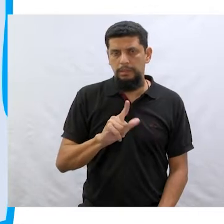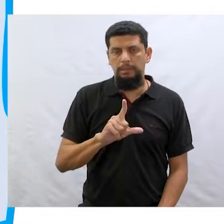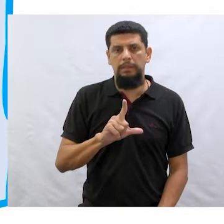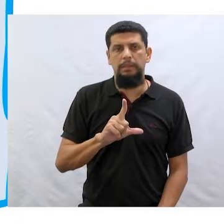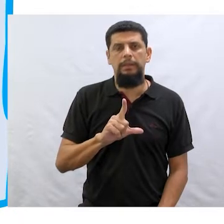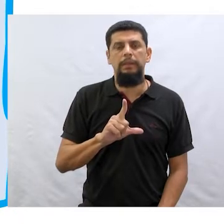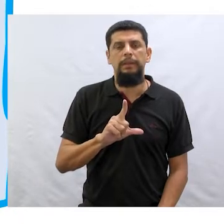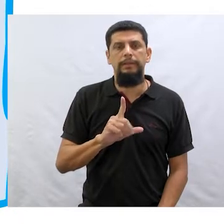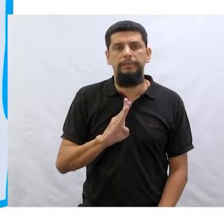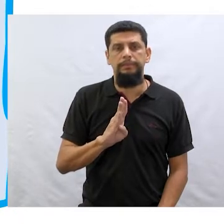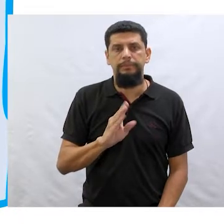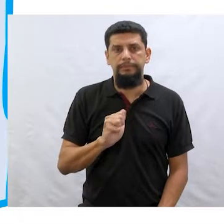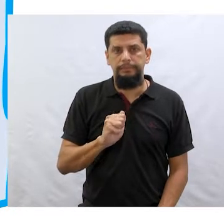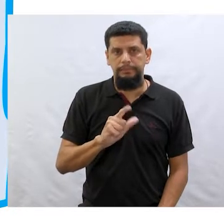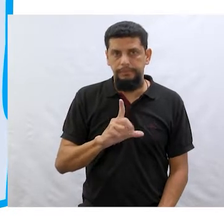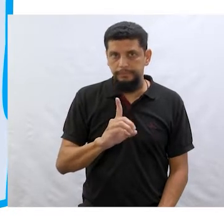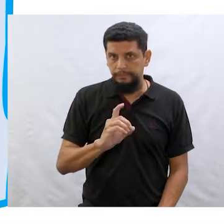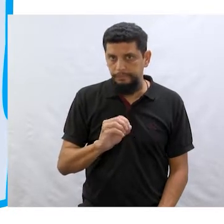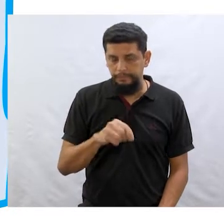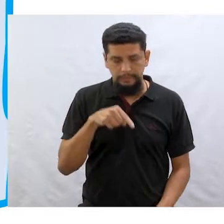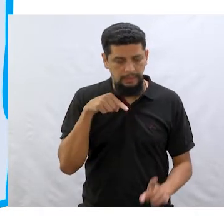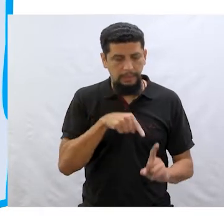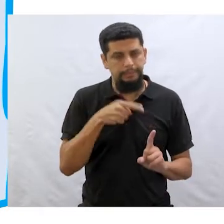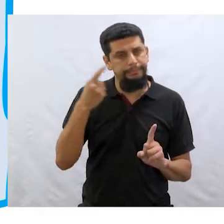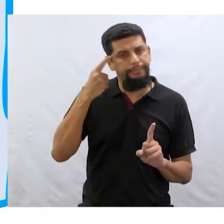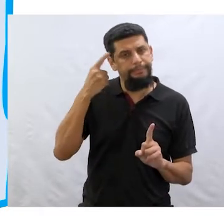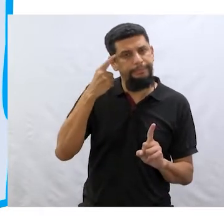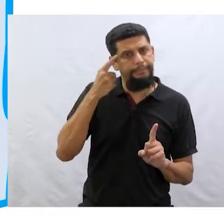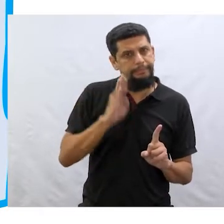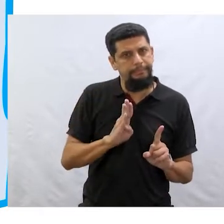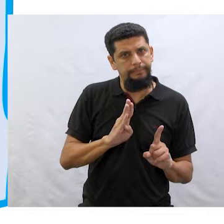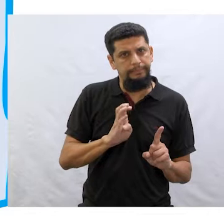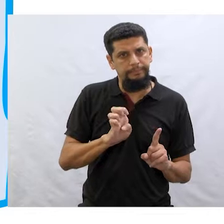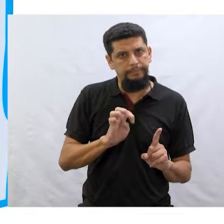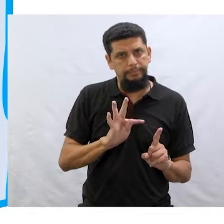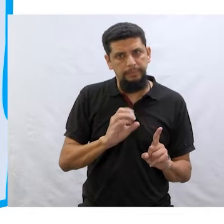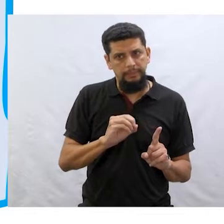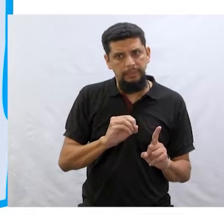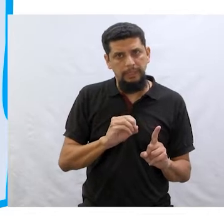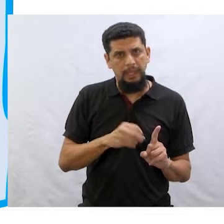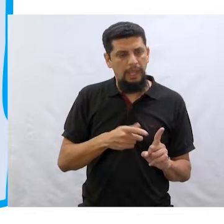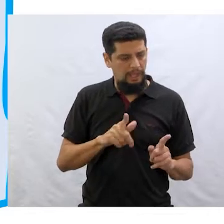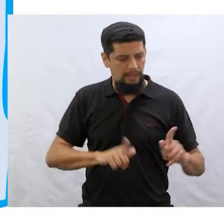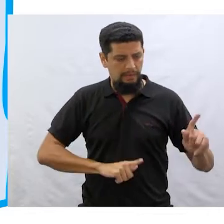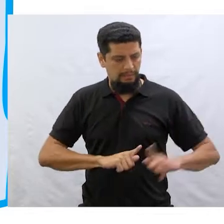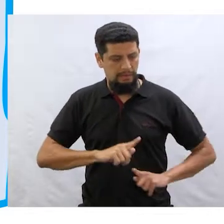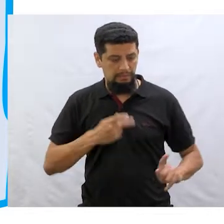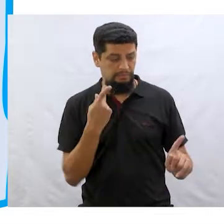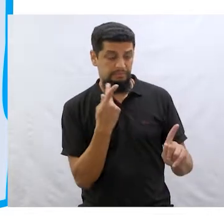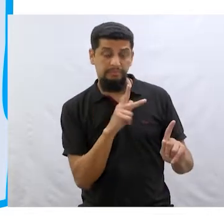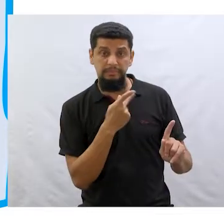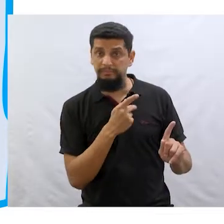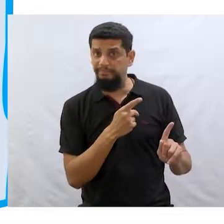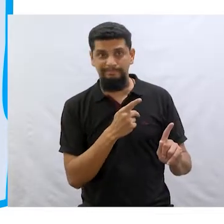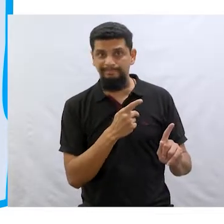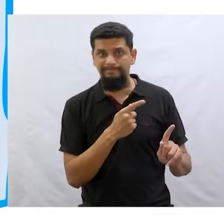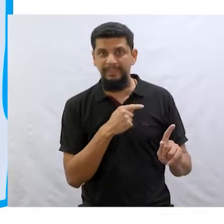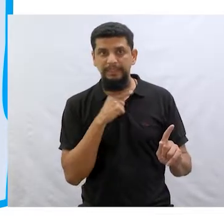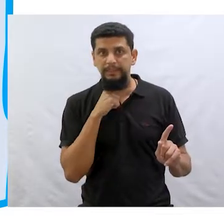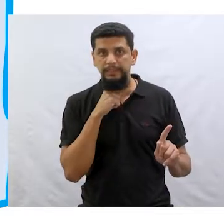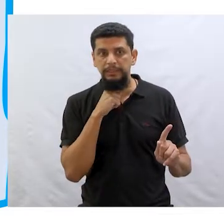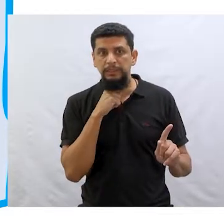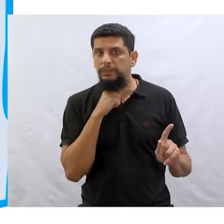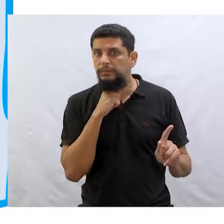o Beto. O Matheus pensava que o Beto da música era o primo dele. E não